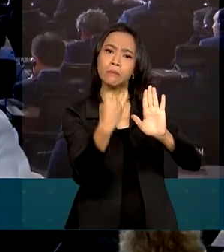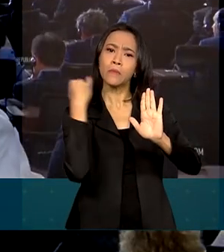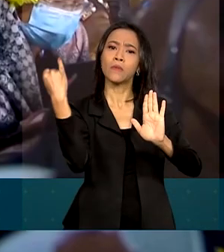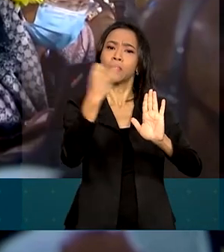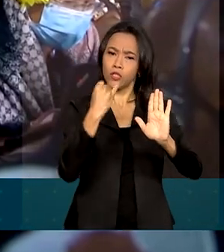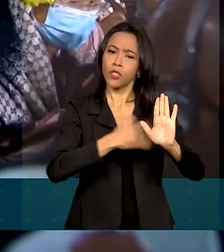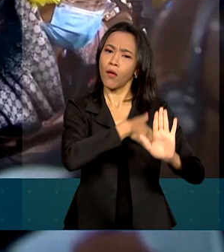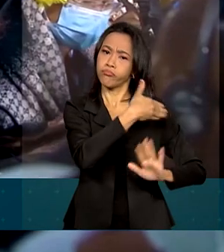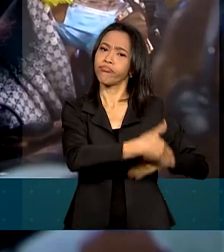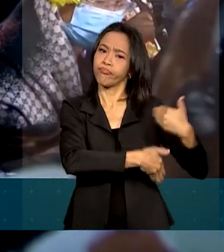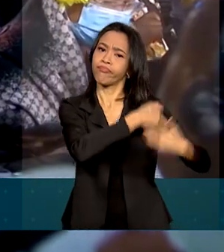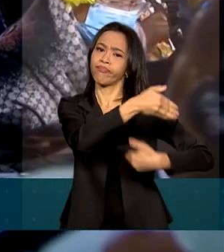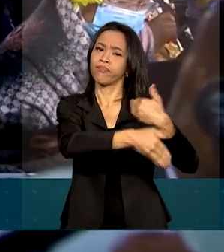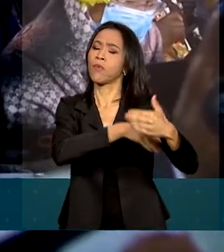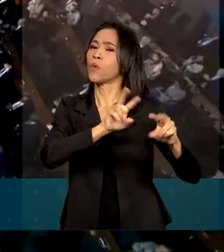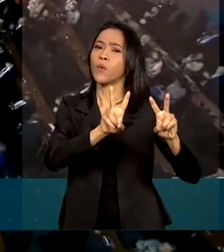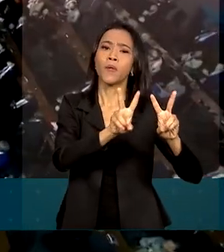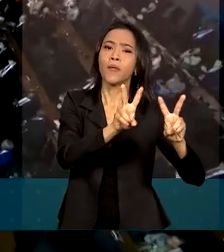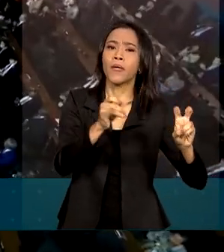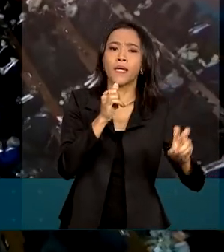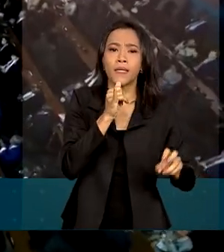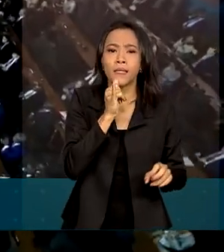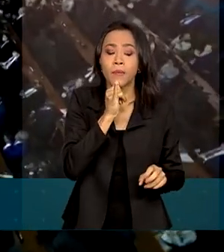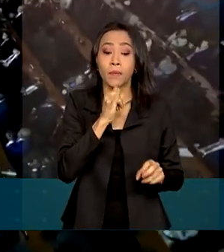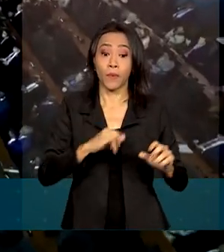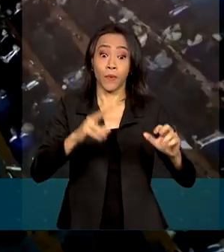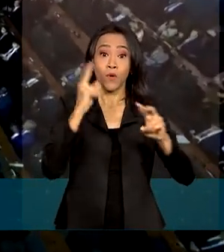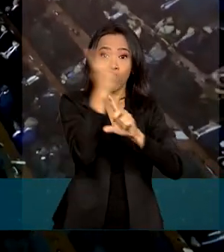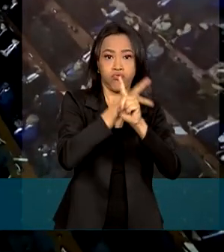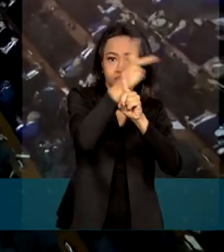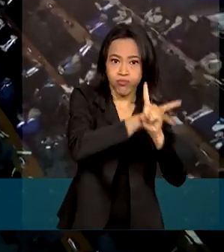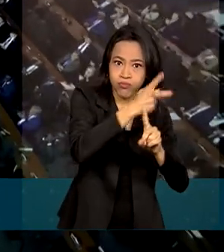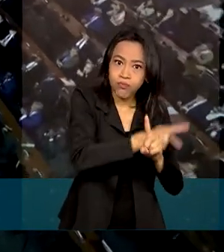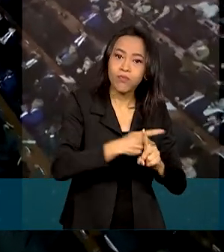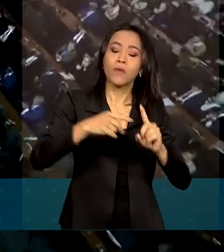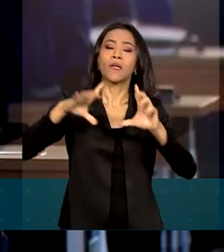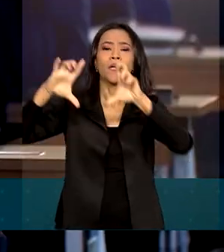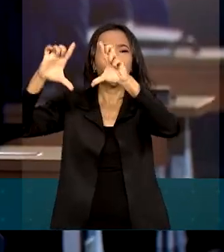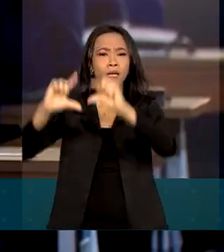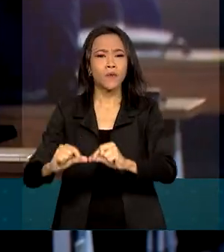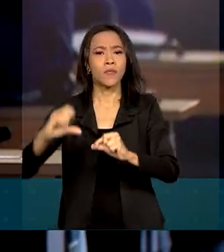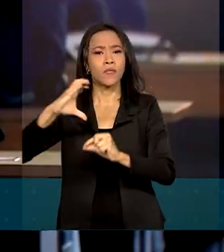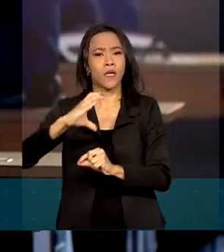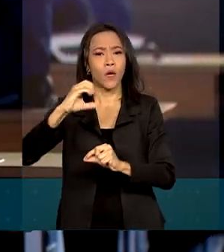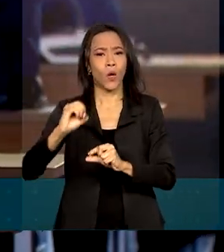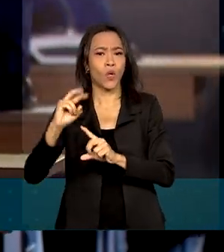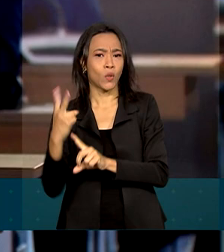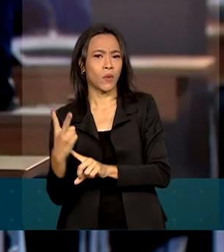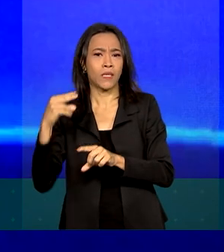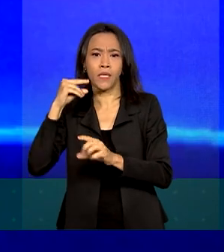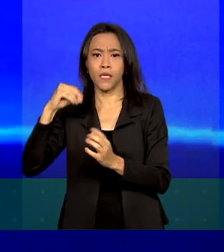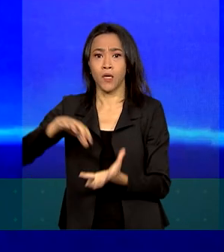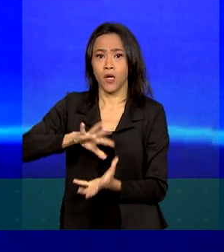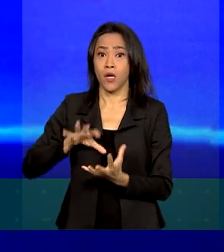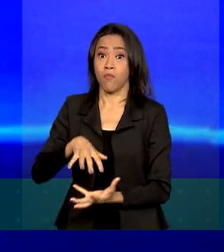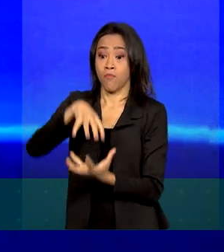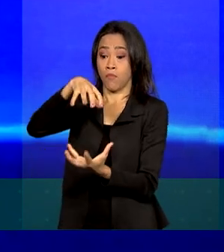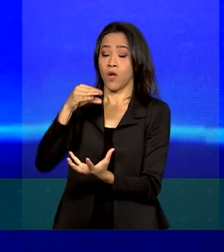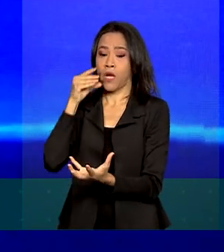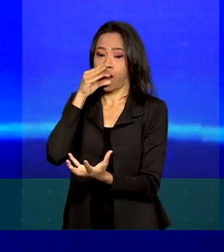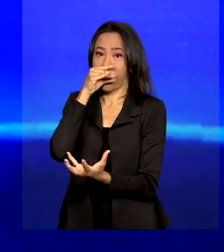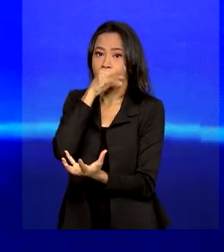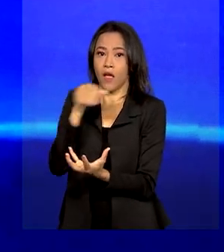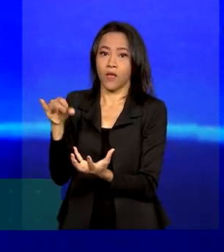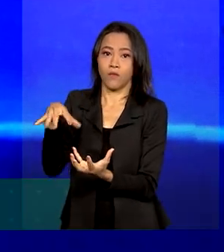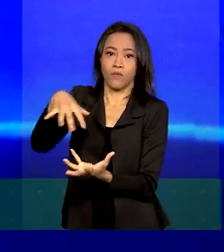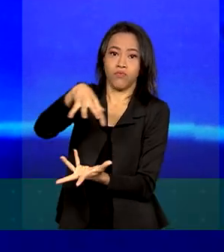para gerar, por exemplo, mais energia limpa e reduzir a emissão de gases que geram aquecimento global. Mais uma vez, somos